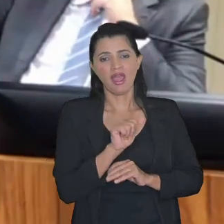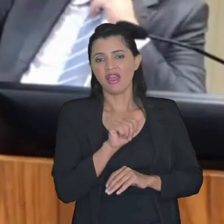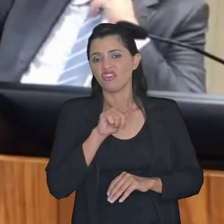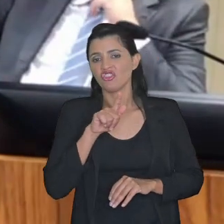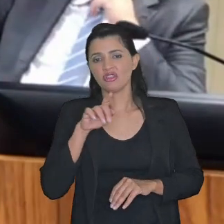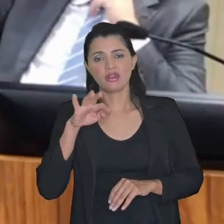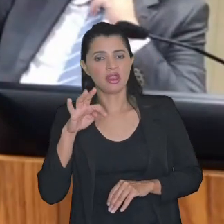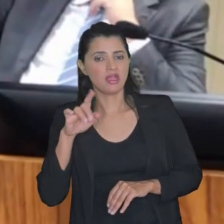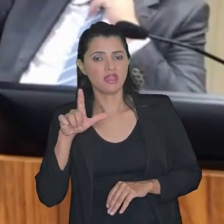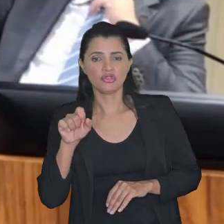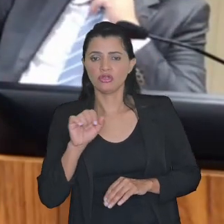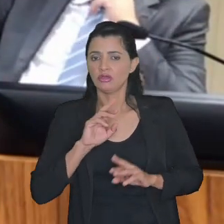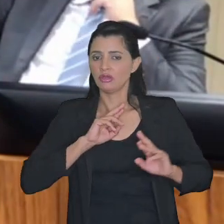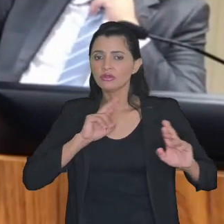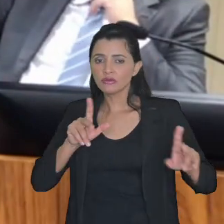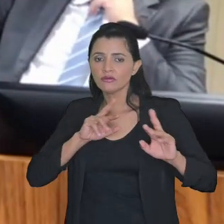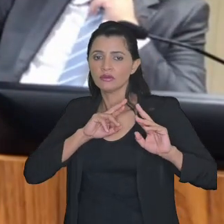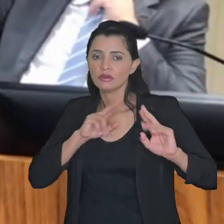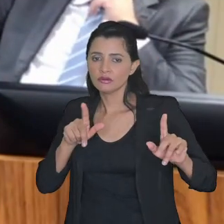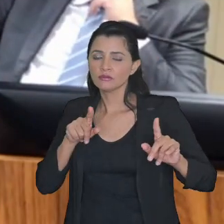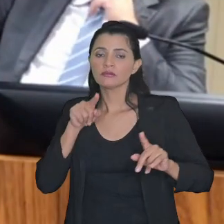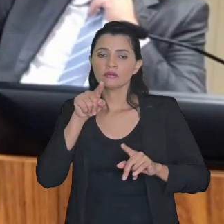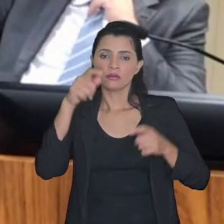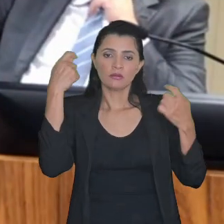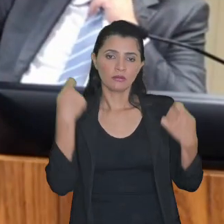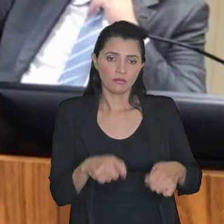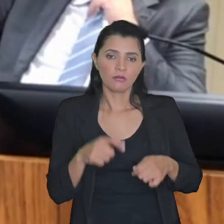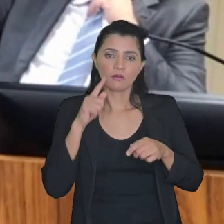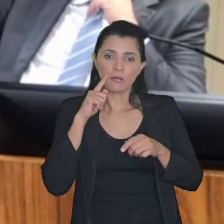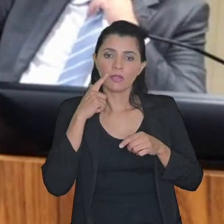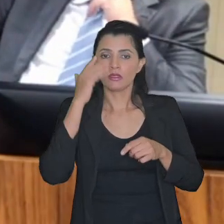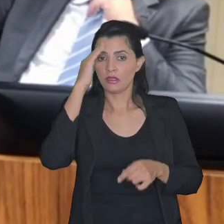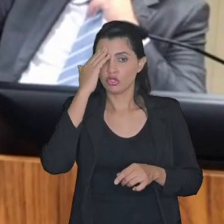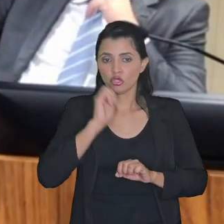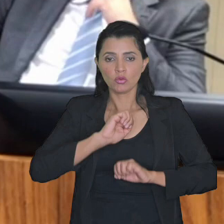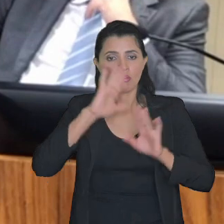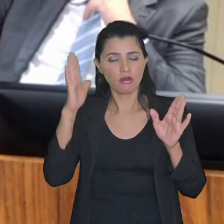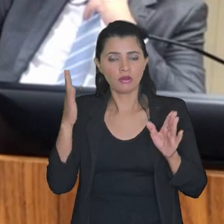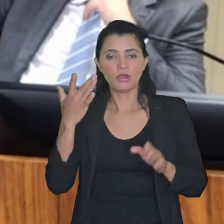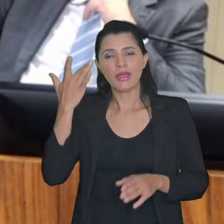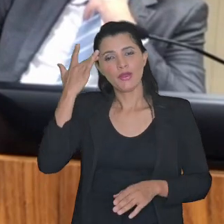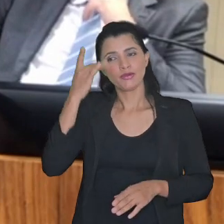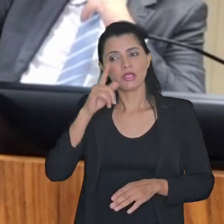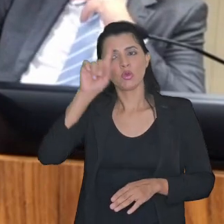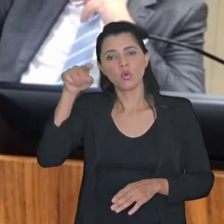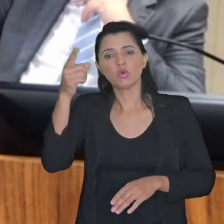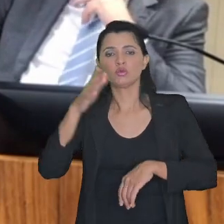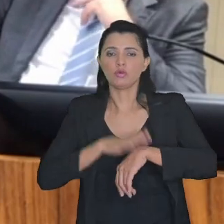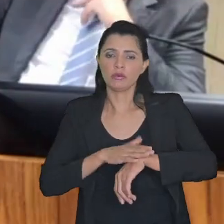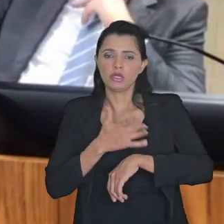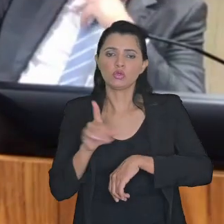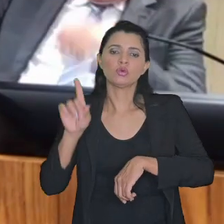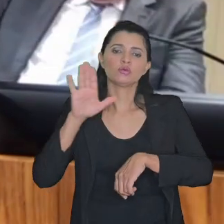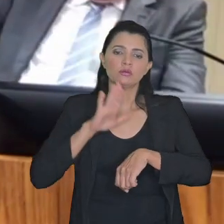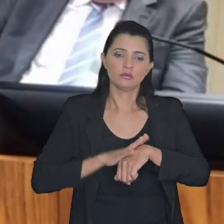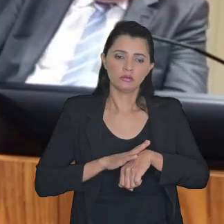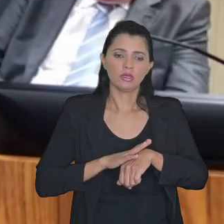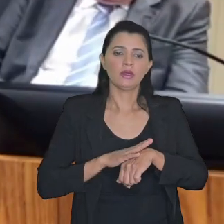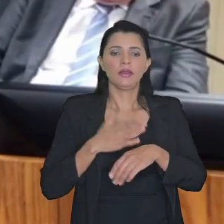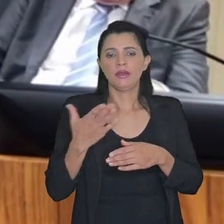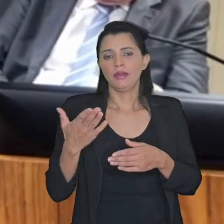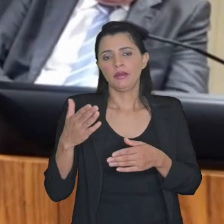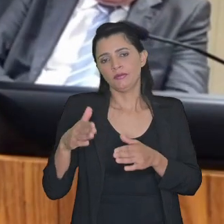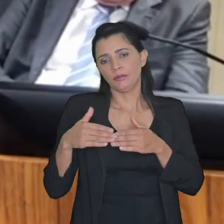direito tributário não é e isso precisa ser levado em conta eu não sei numa outra oportunidade já tive o